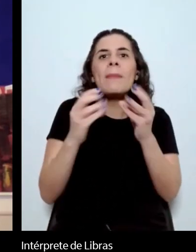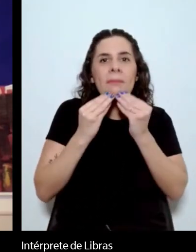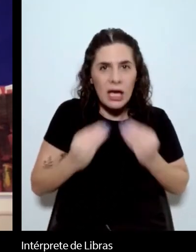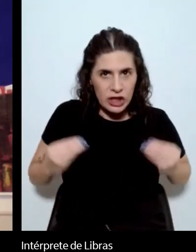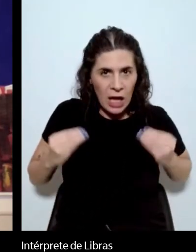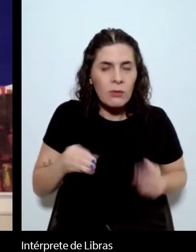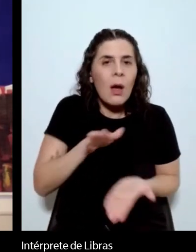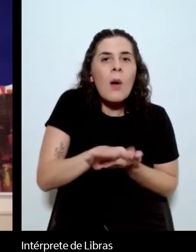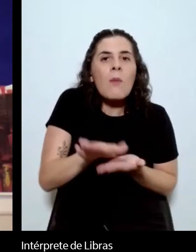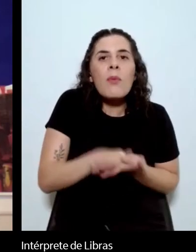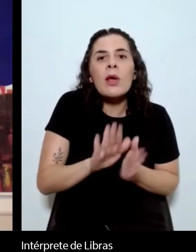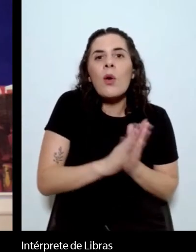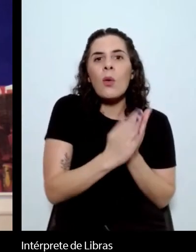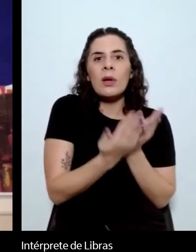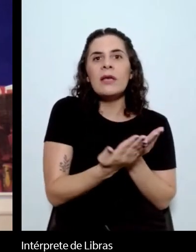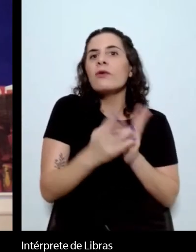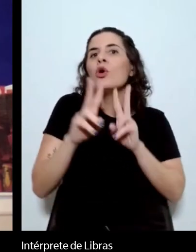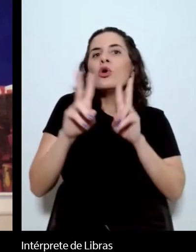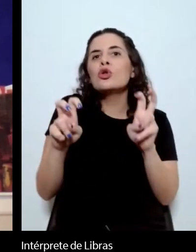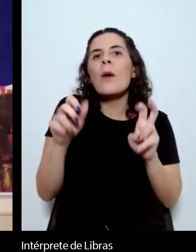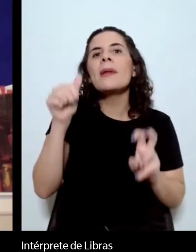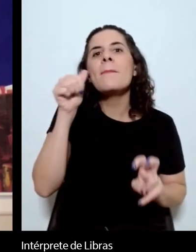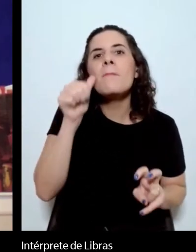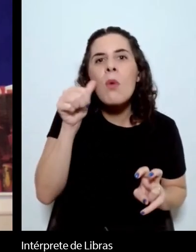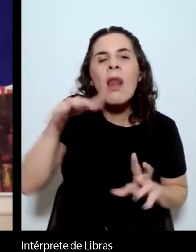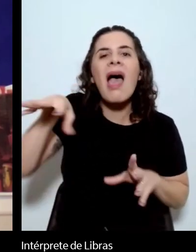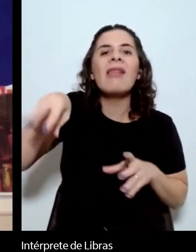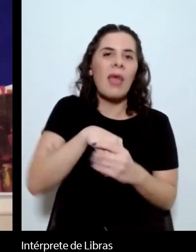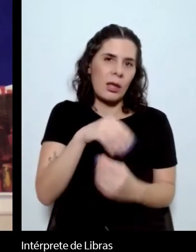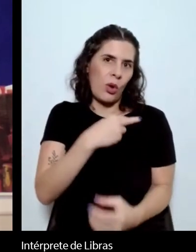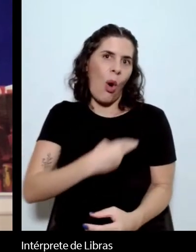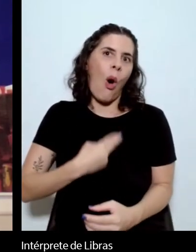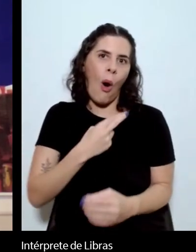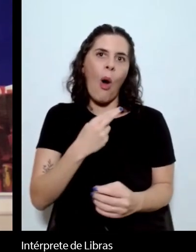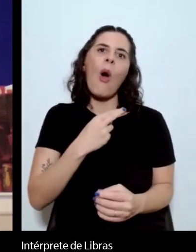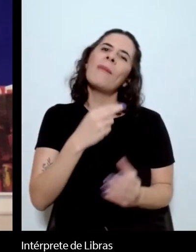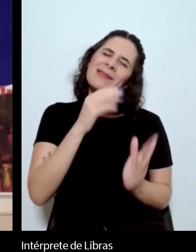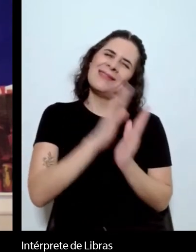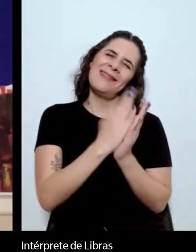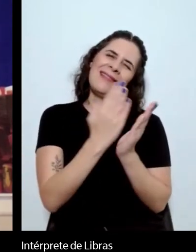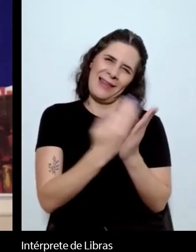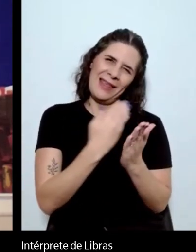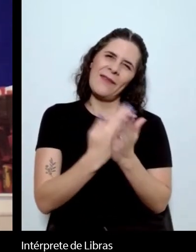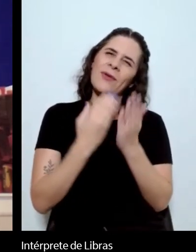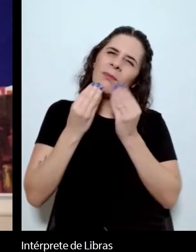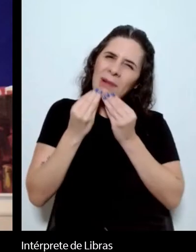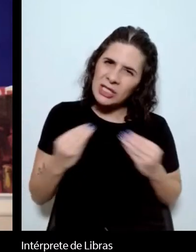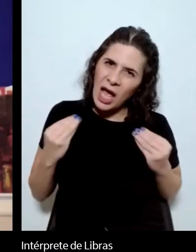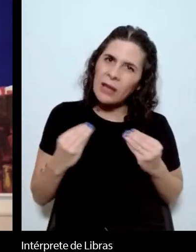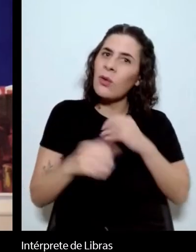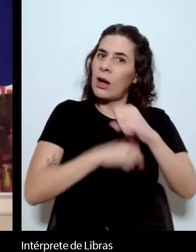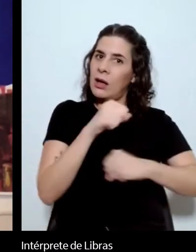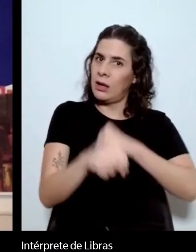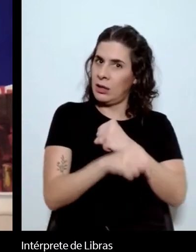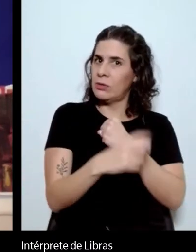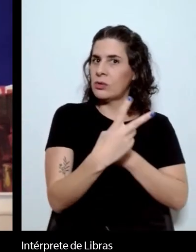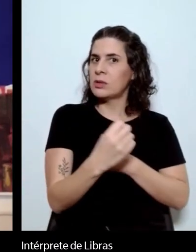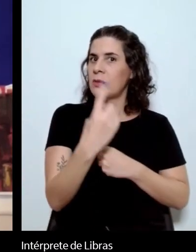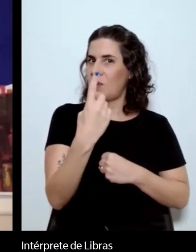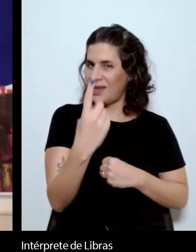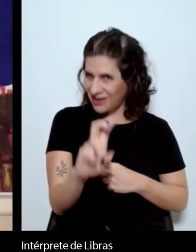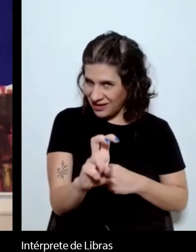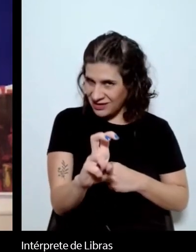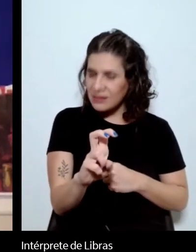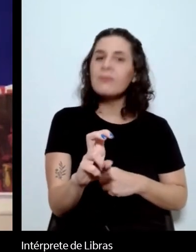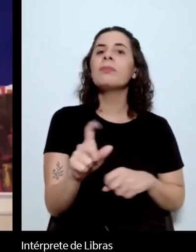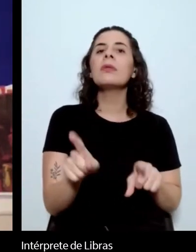sobre a caracterização feminina nos romances de Machado em 2015 e mais recentemente o livro